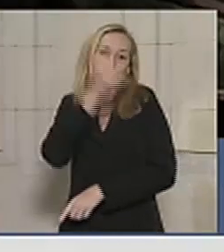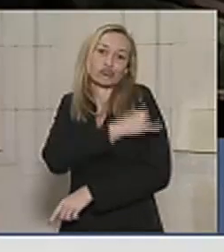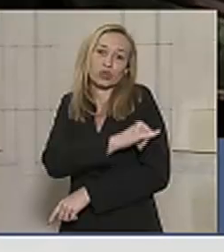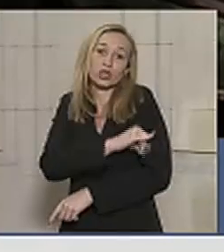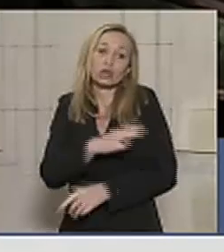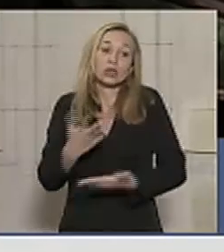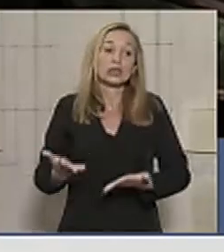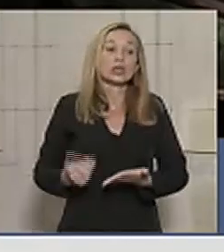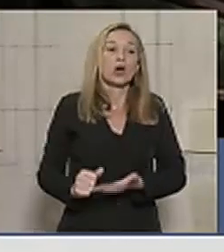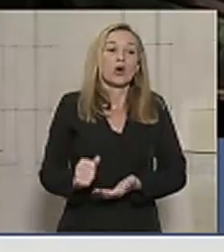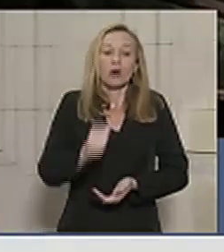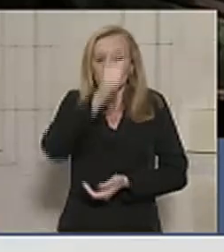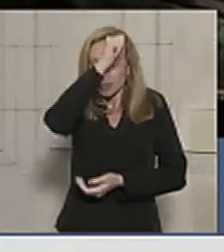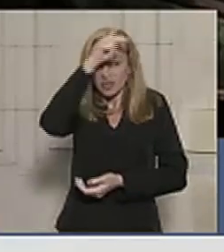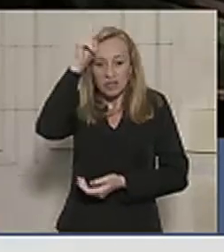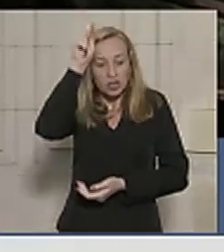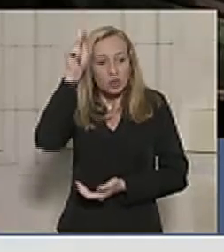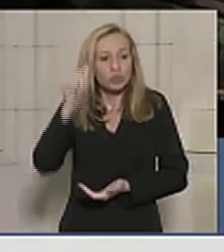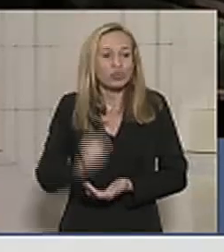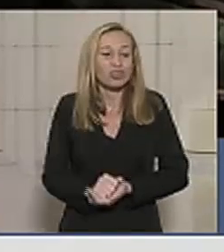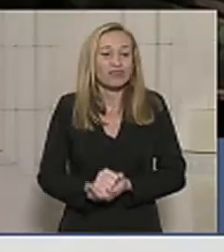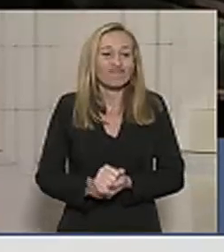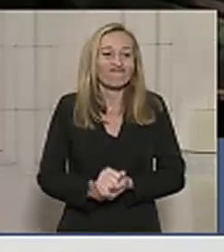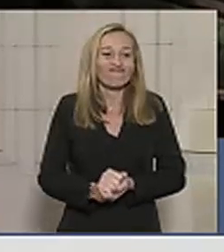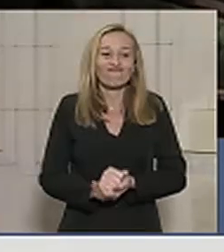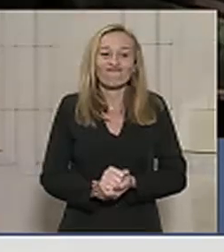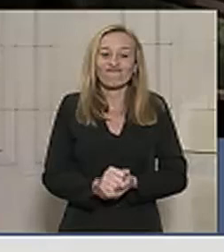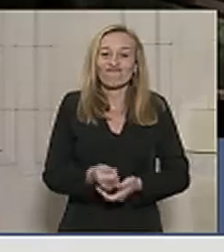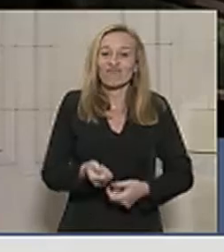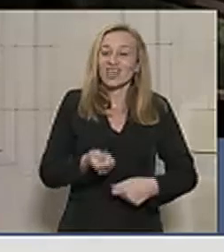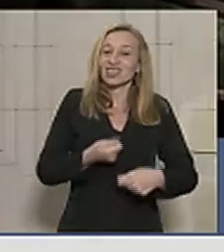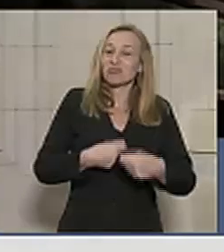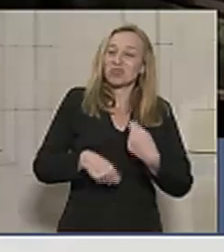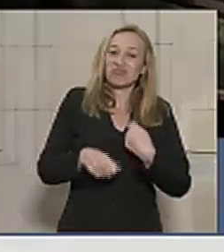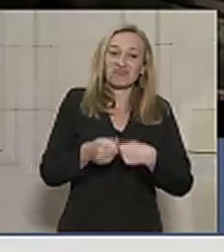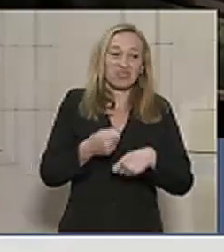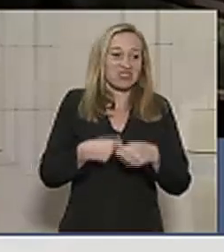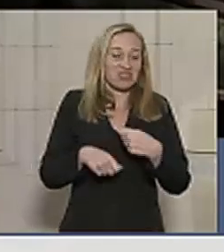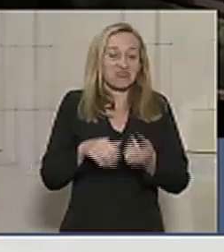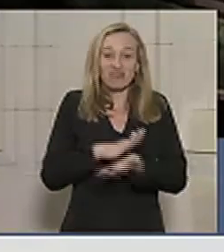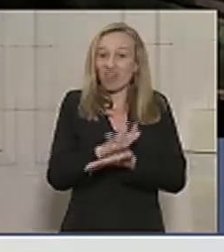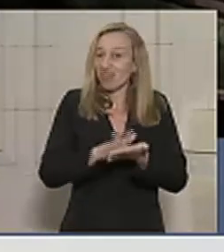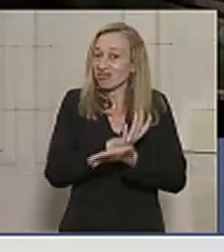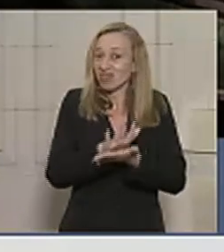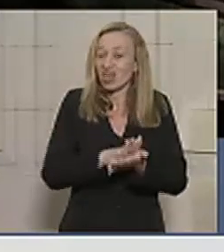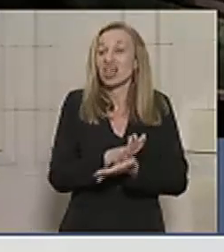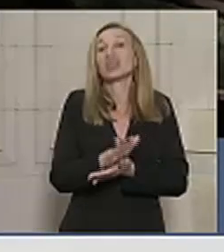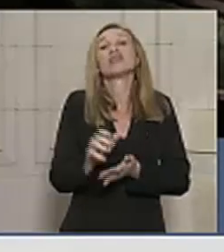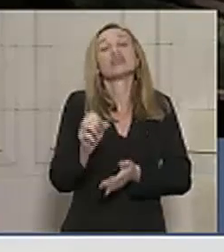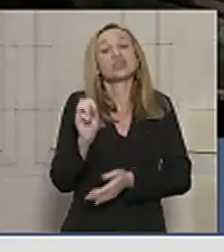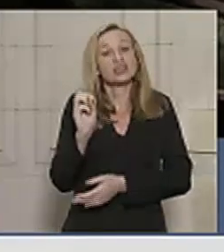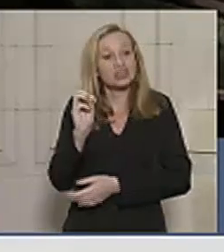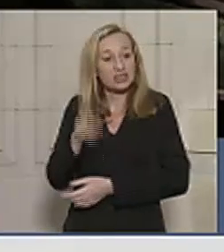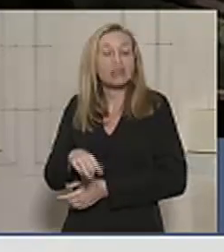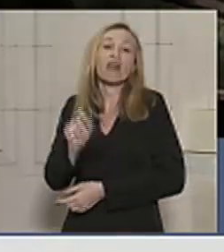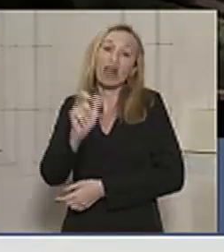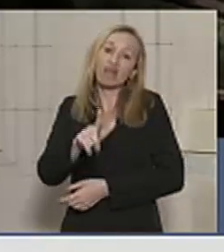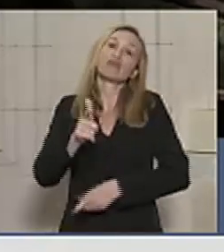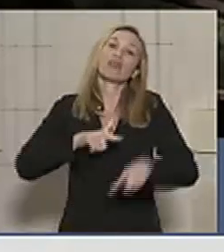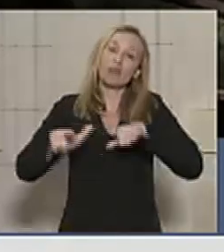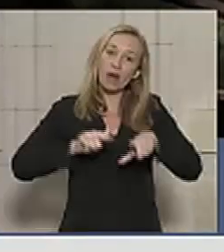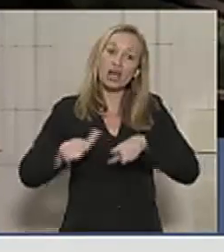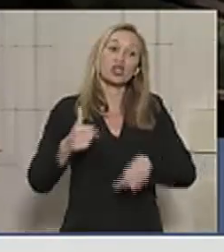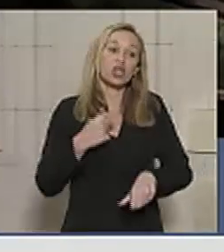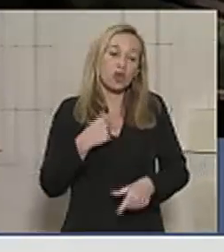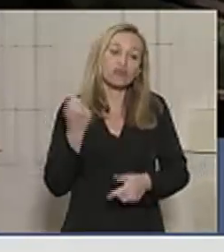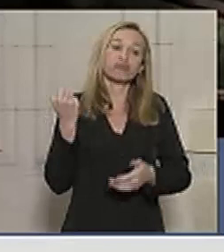Uma prefeitura omissa, negligente. Então, é papel, sim, e eu não me furtarei de fazê-lo.